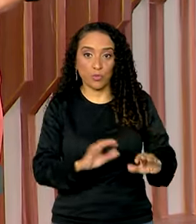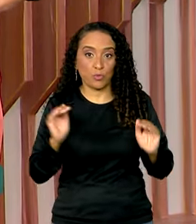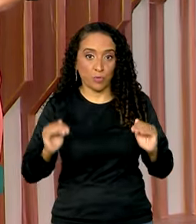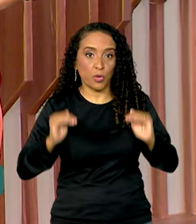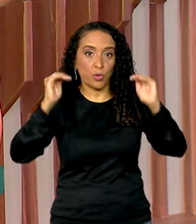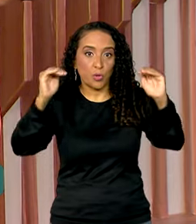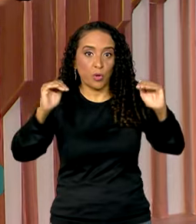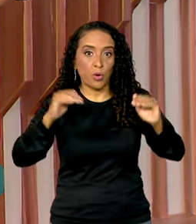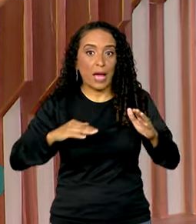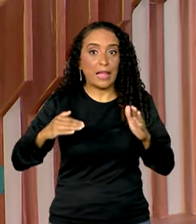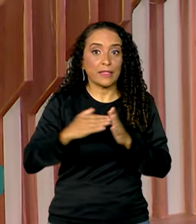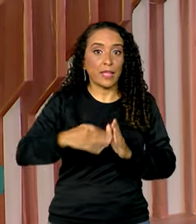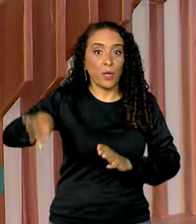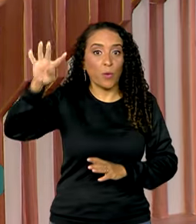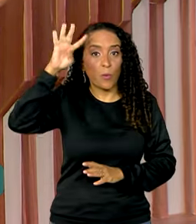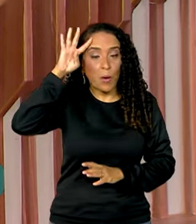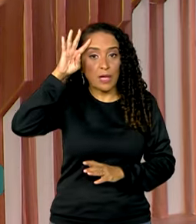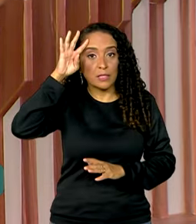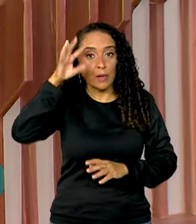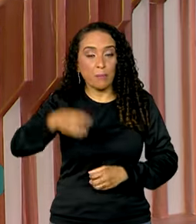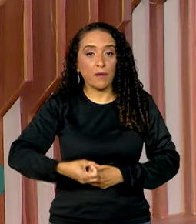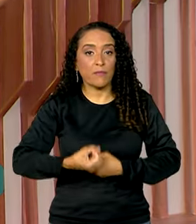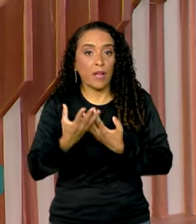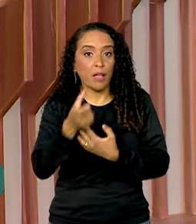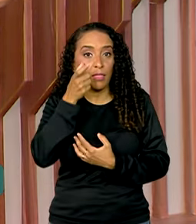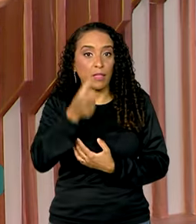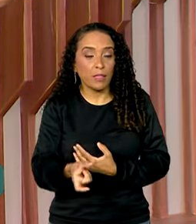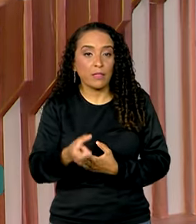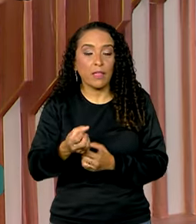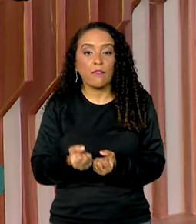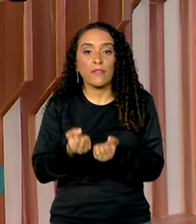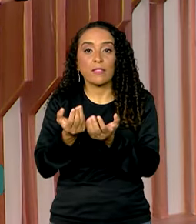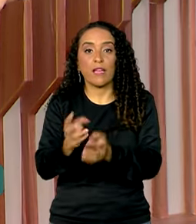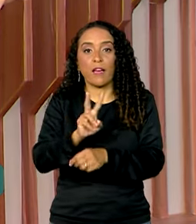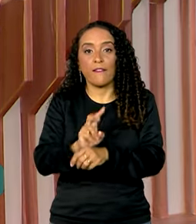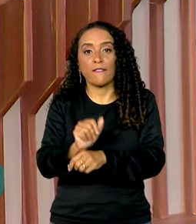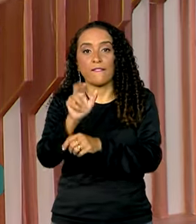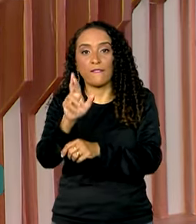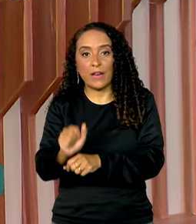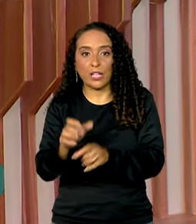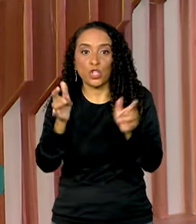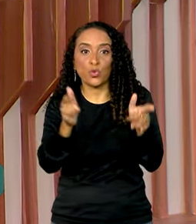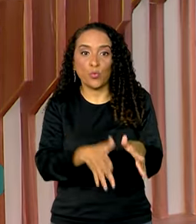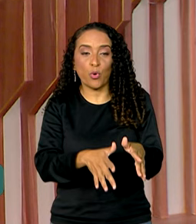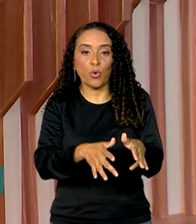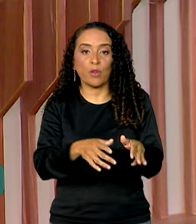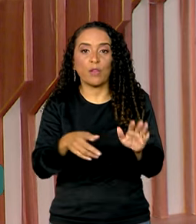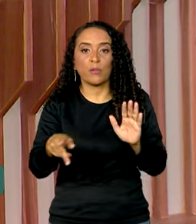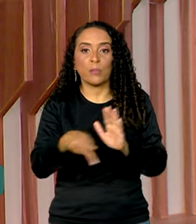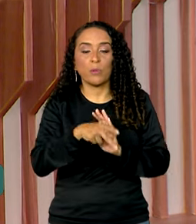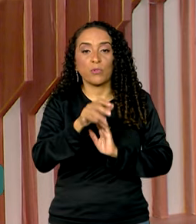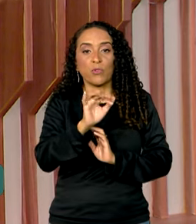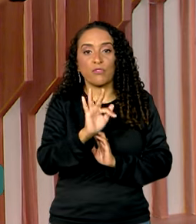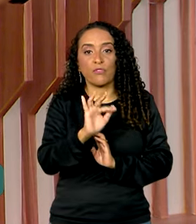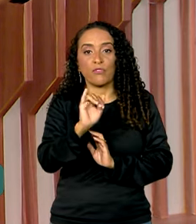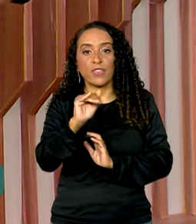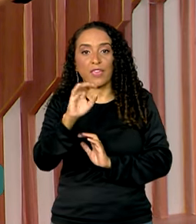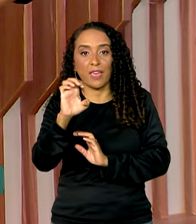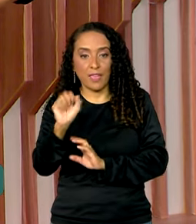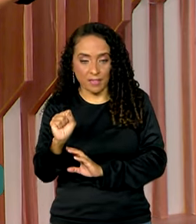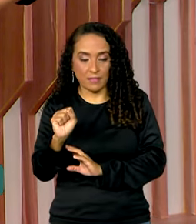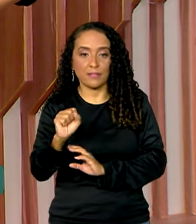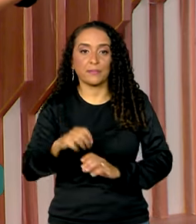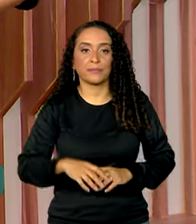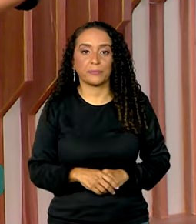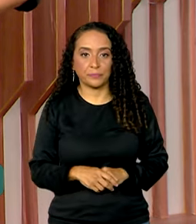superior têm até quarta-feira para manifestar interesse em ofertar vagas remanescentes no Fundo de Financiamento